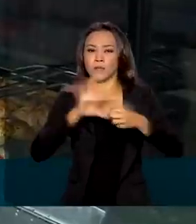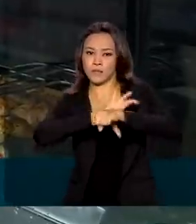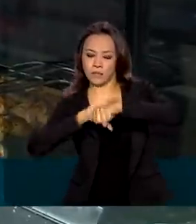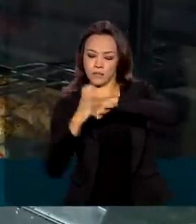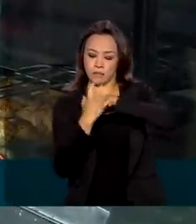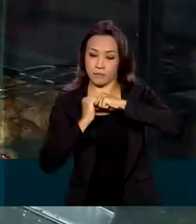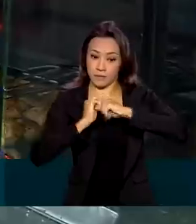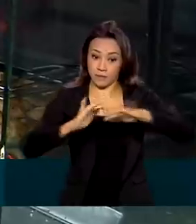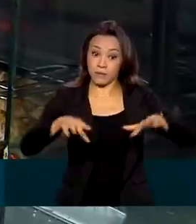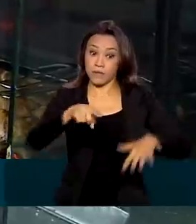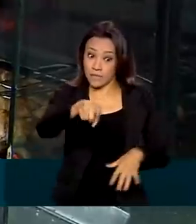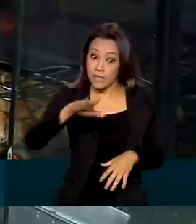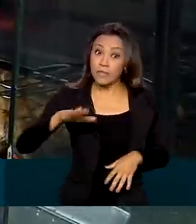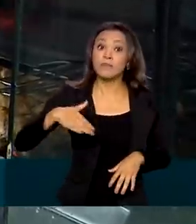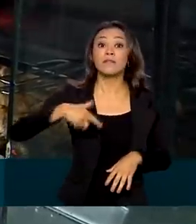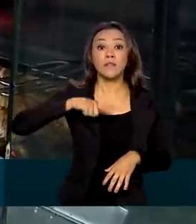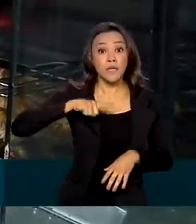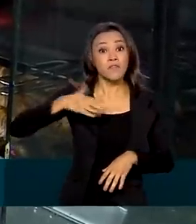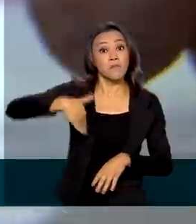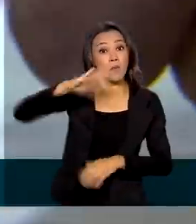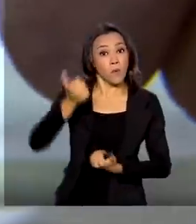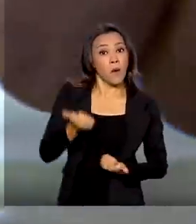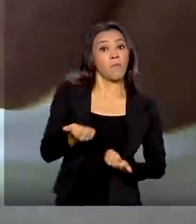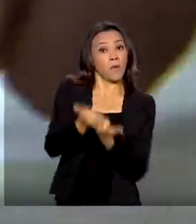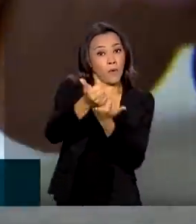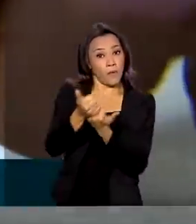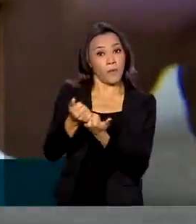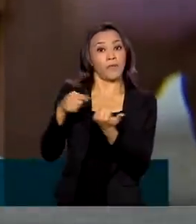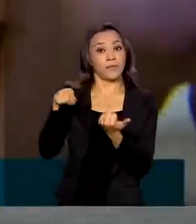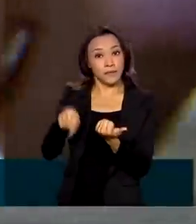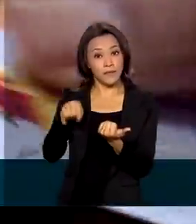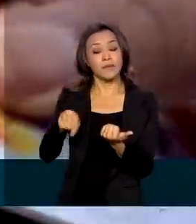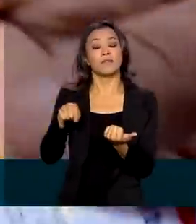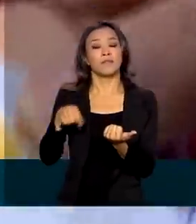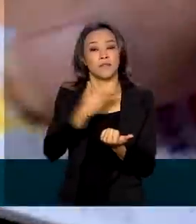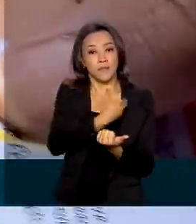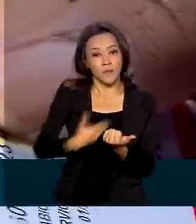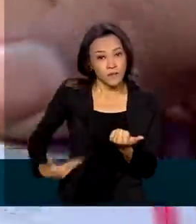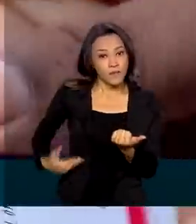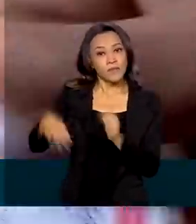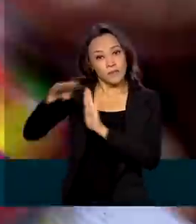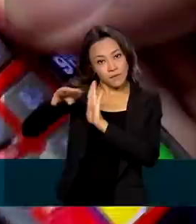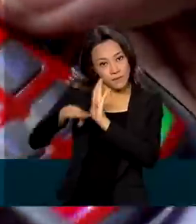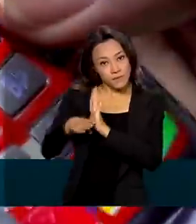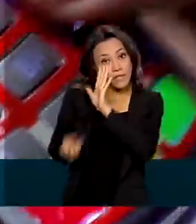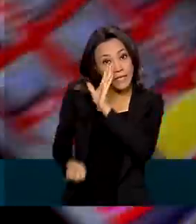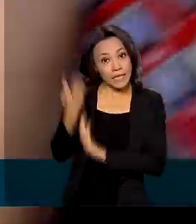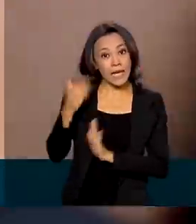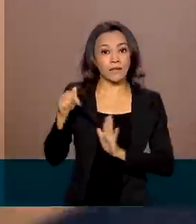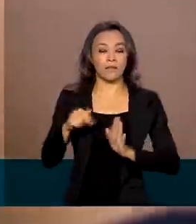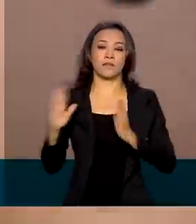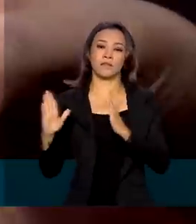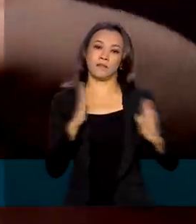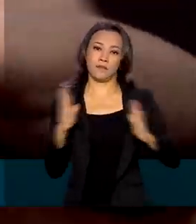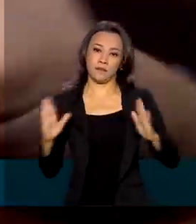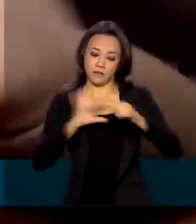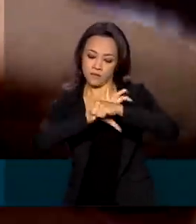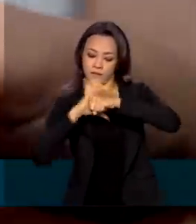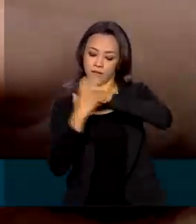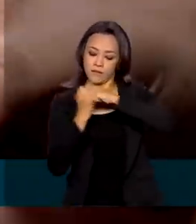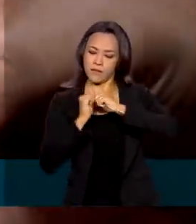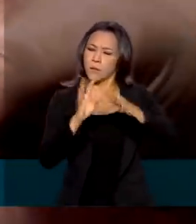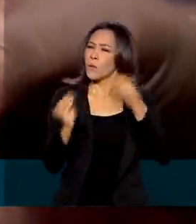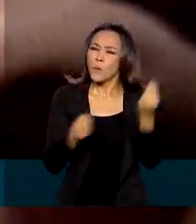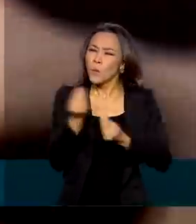os mais beneficiados pelo chamado PEAC Maquininhas, o programa criado durante a pandemia que permitiu o